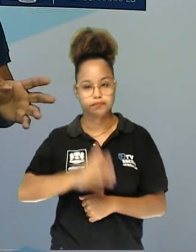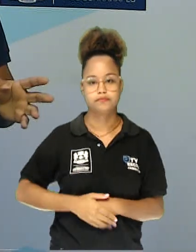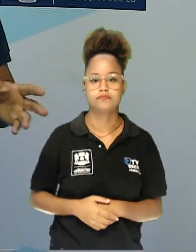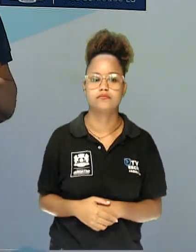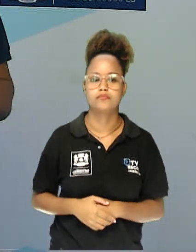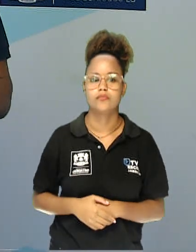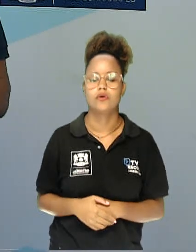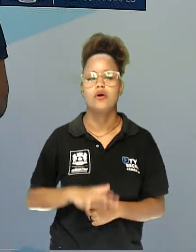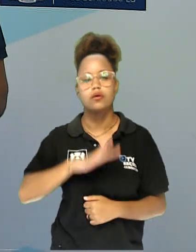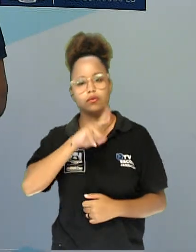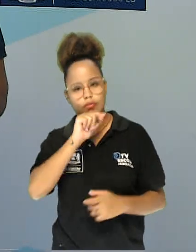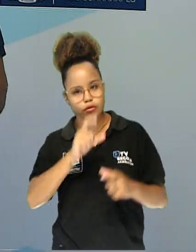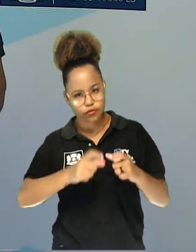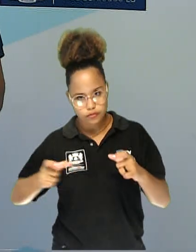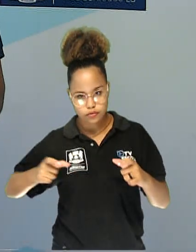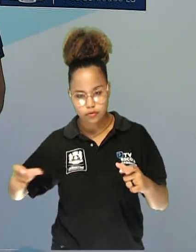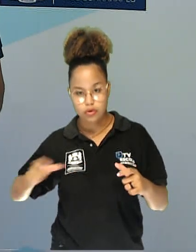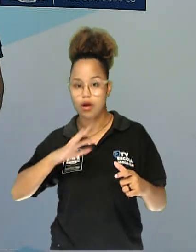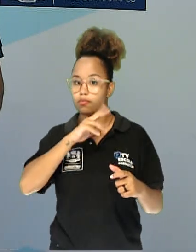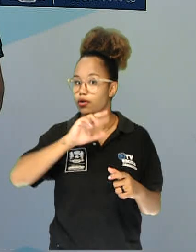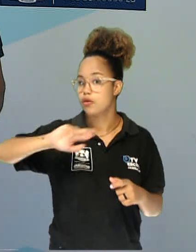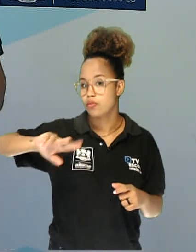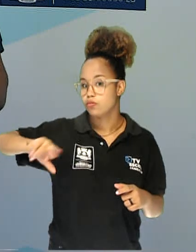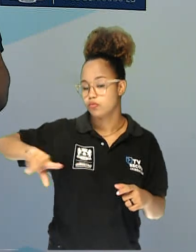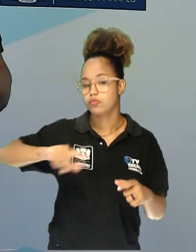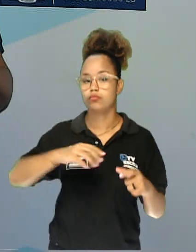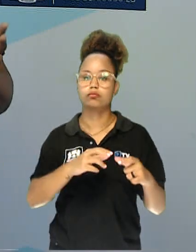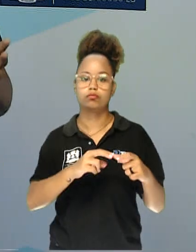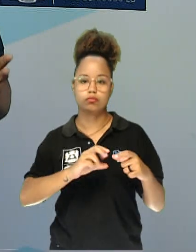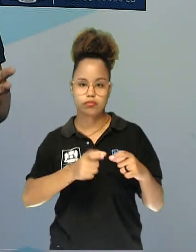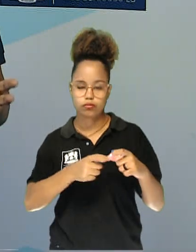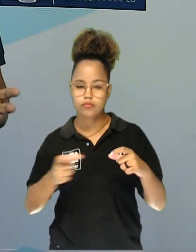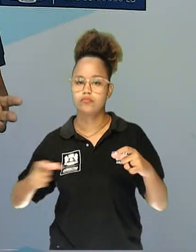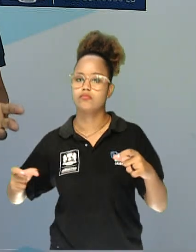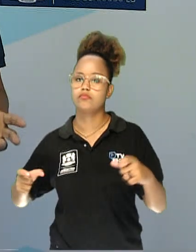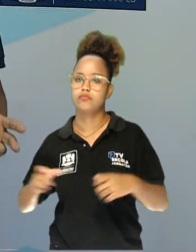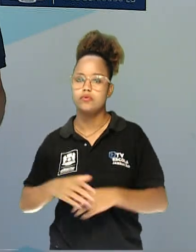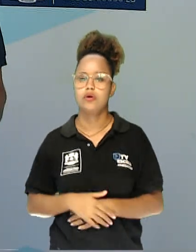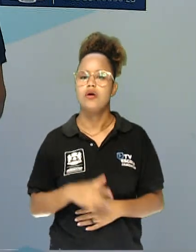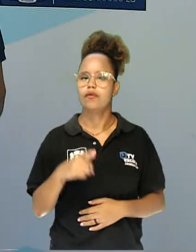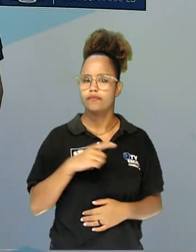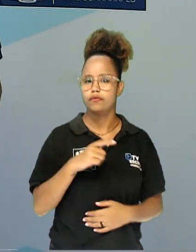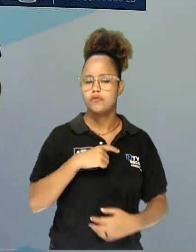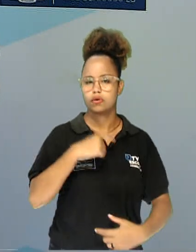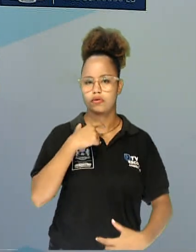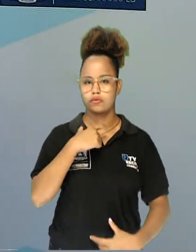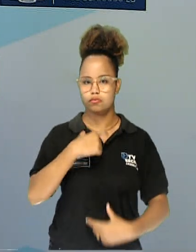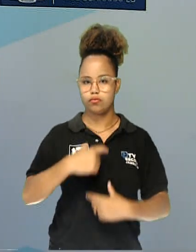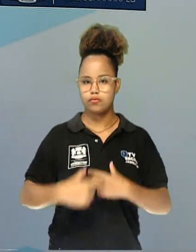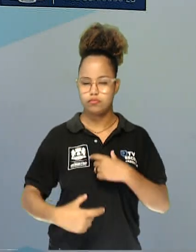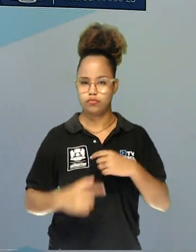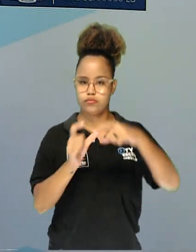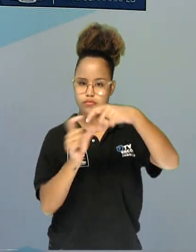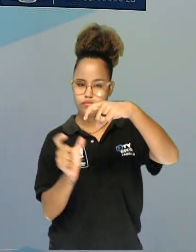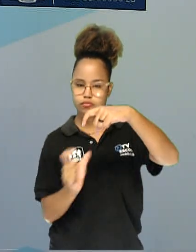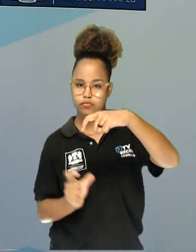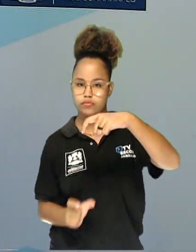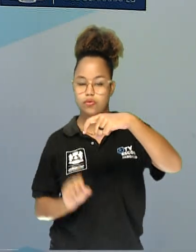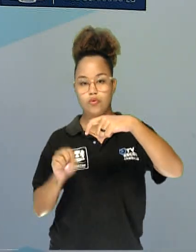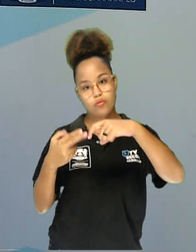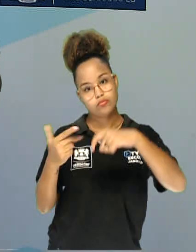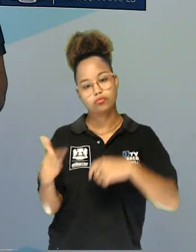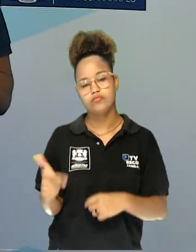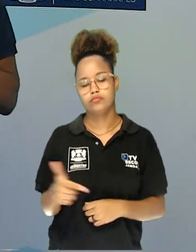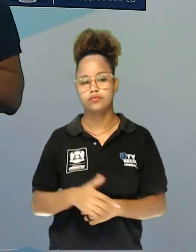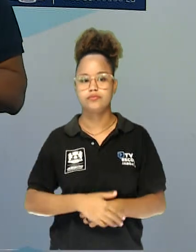vertebrados, animais invertebrados. A existência de coluna vertebral ou a ausência da coluna vertebral.